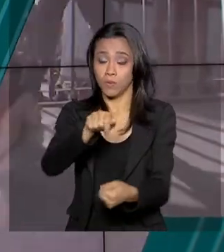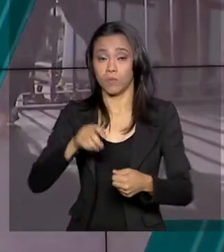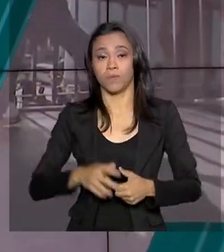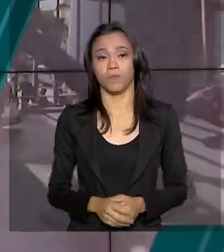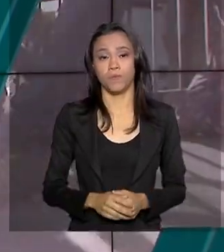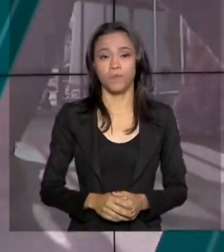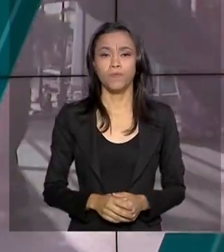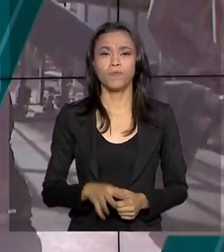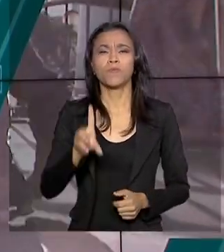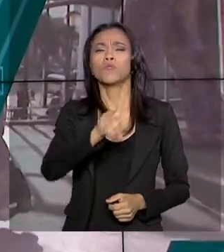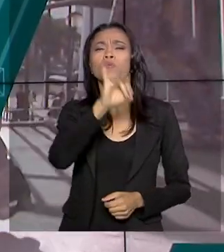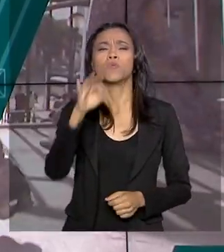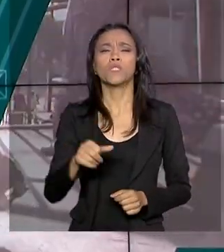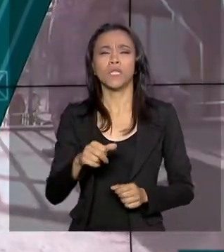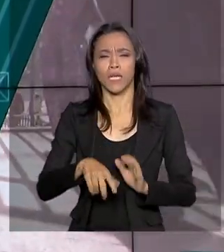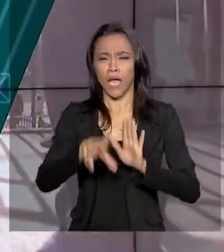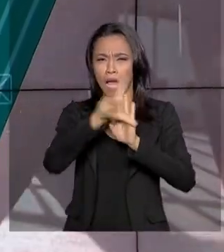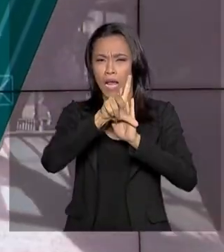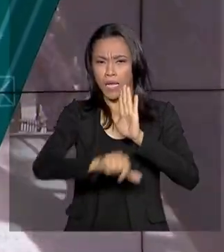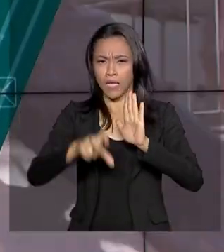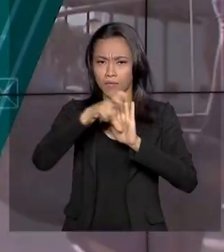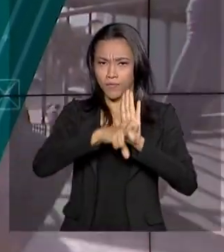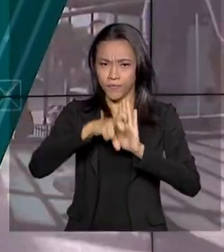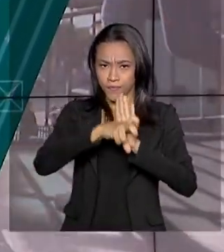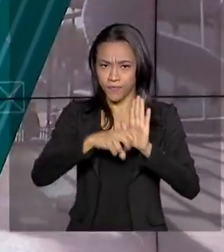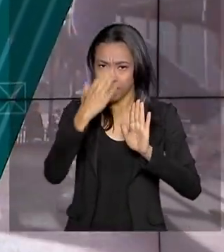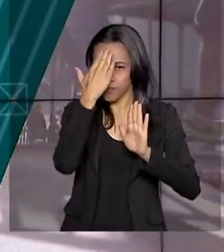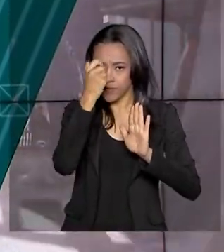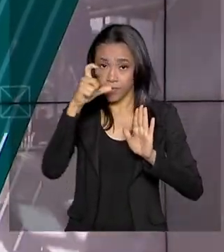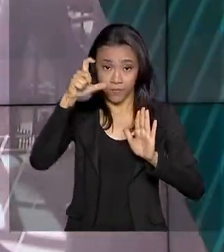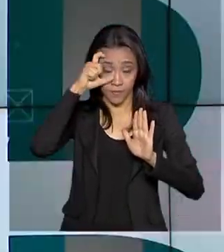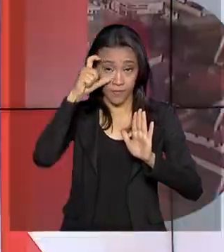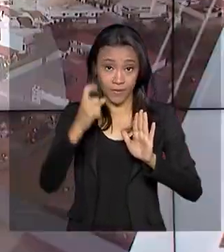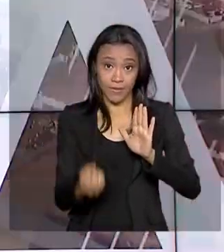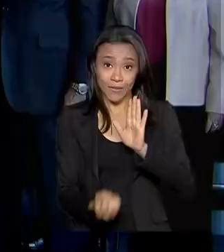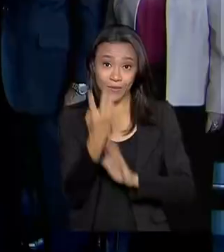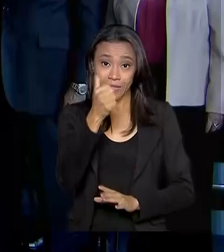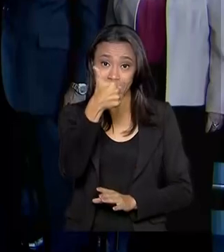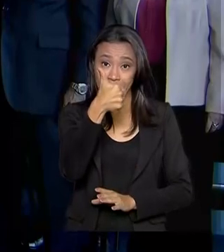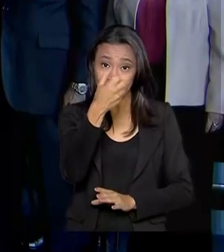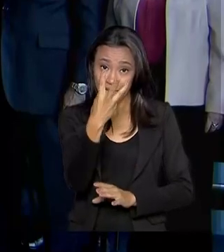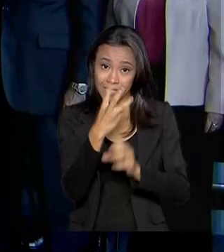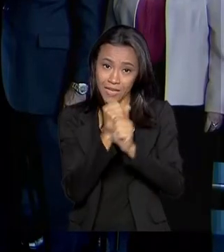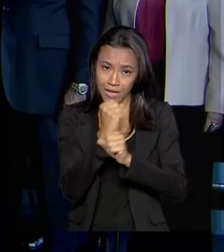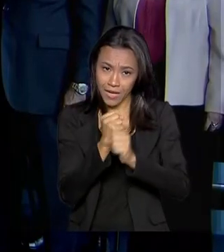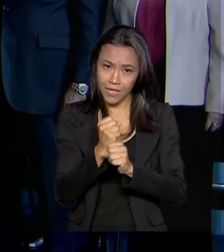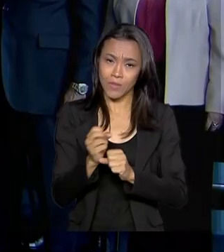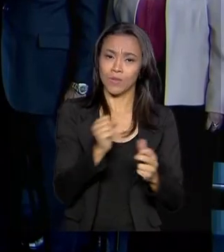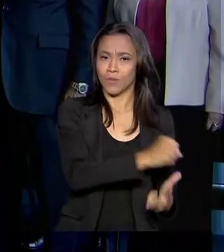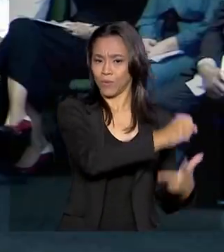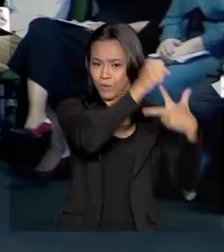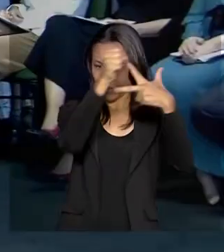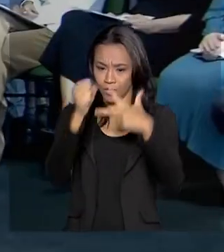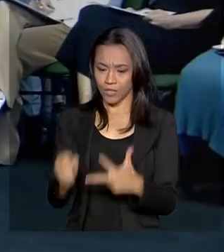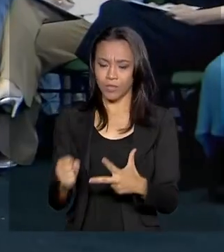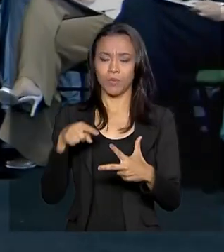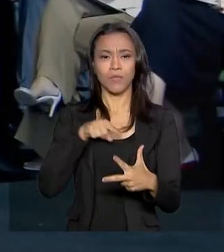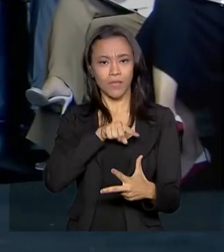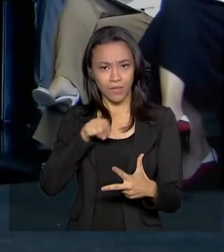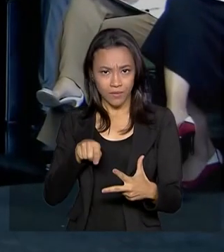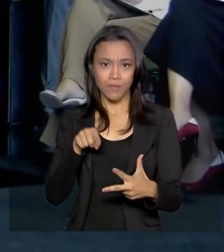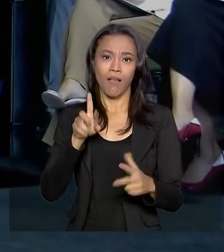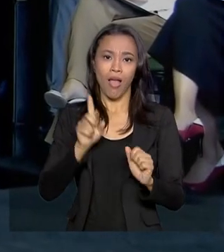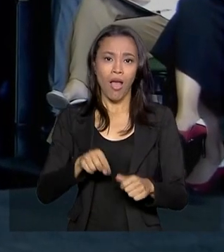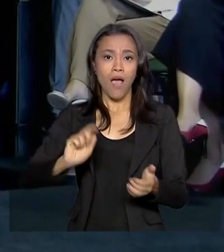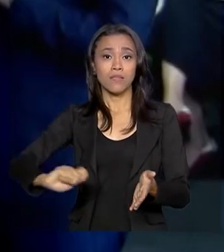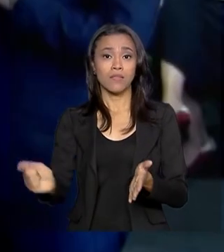No dia em que a Lei Maria da Penha completa 13 anos, representantes dos três poderes, Executivo, Judiciário e Legislativo,